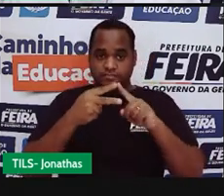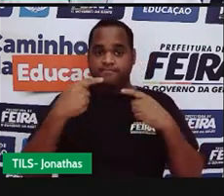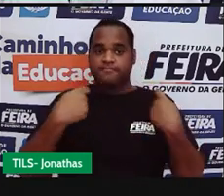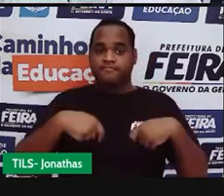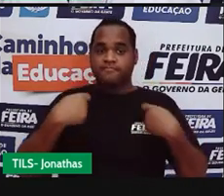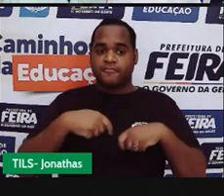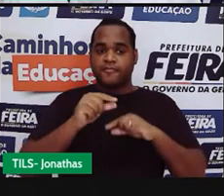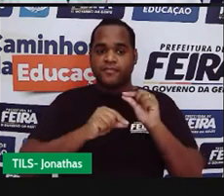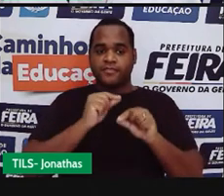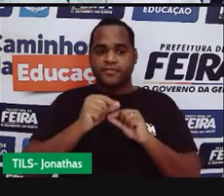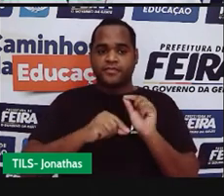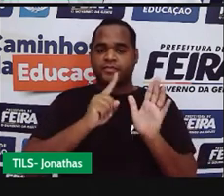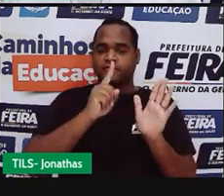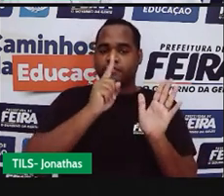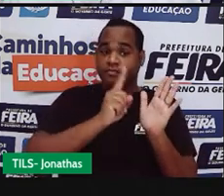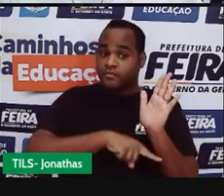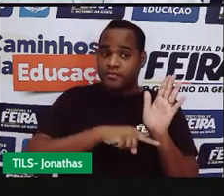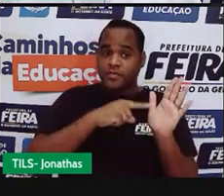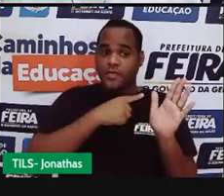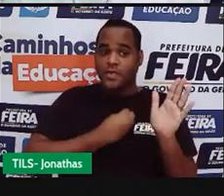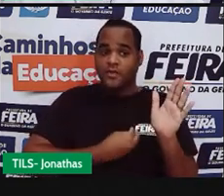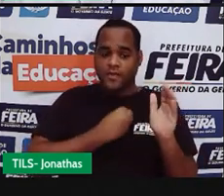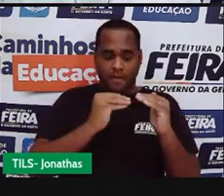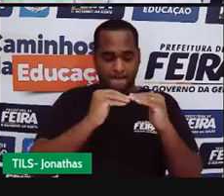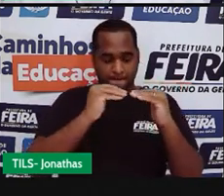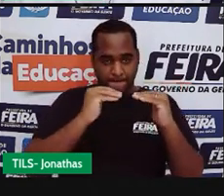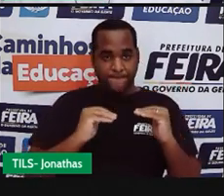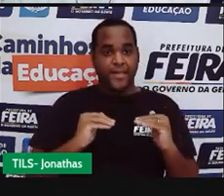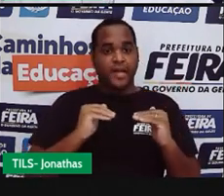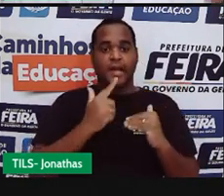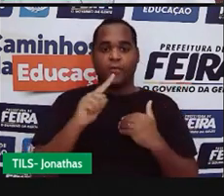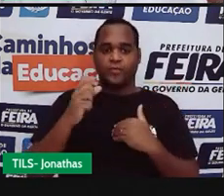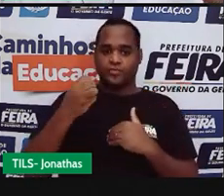ser menor do o terceiro lado.